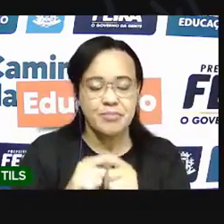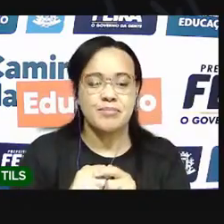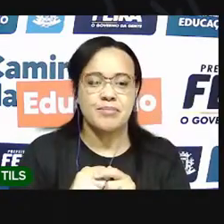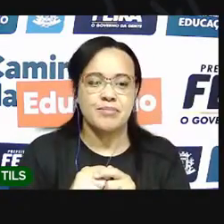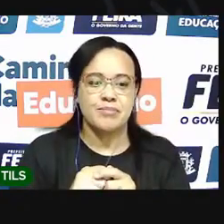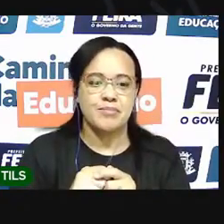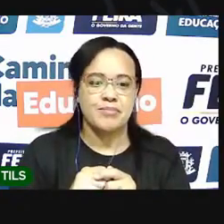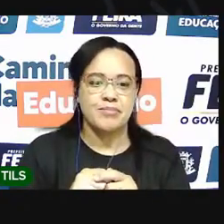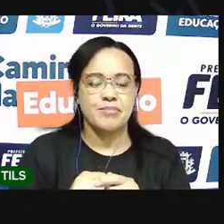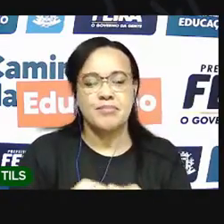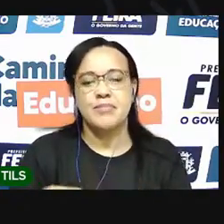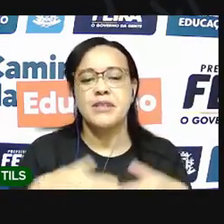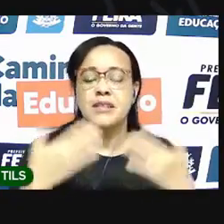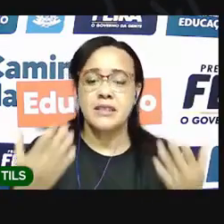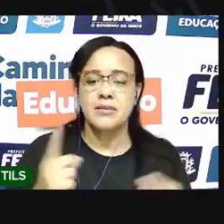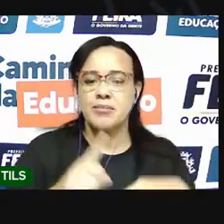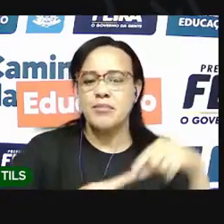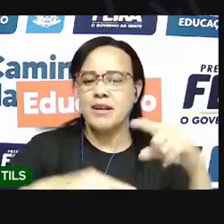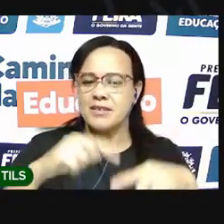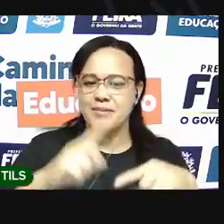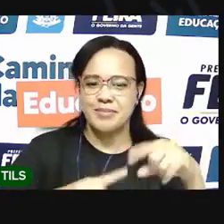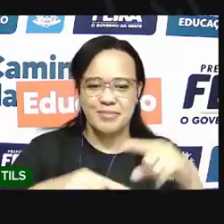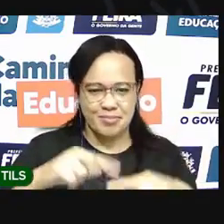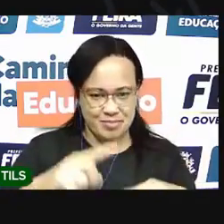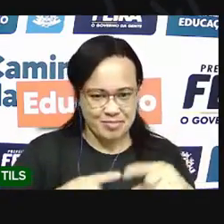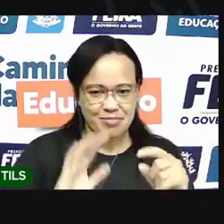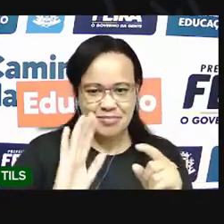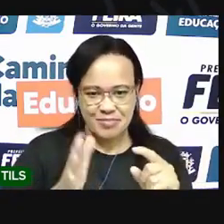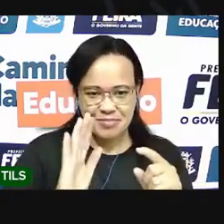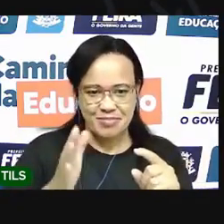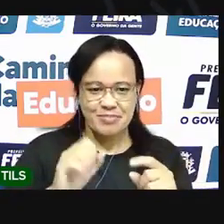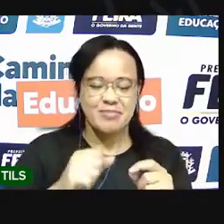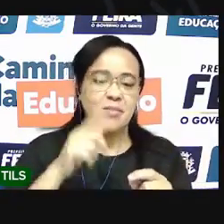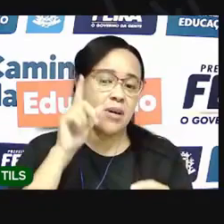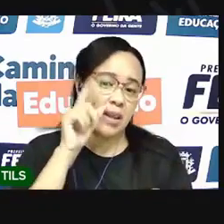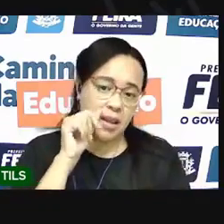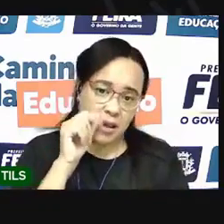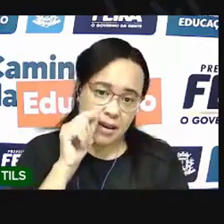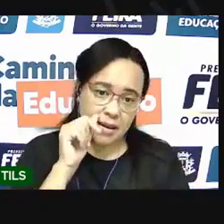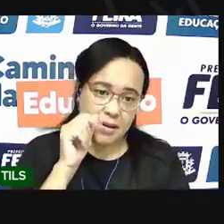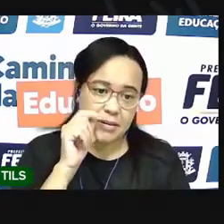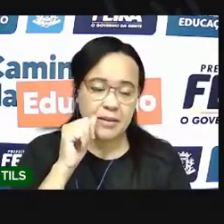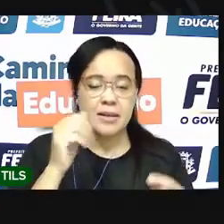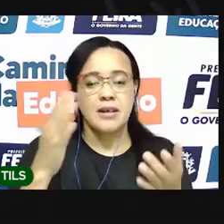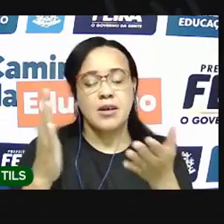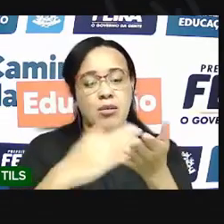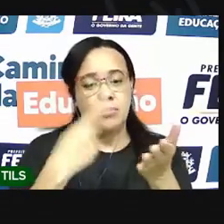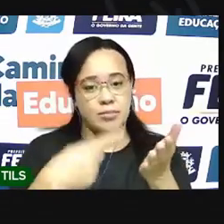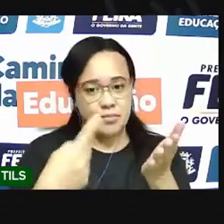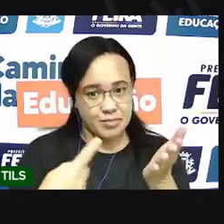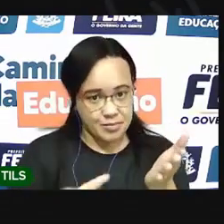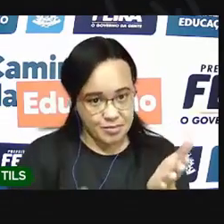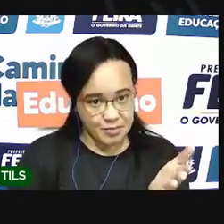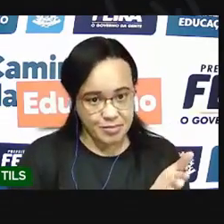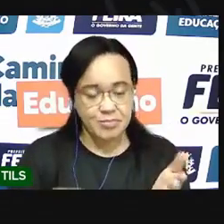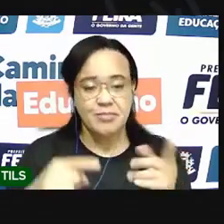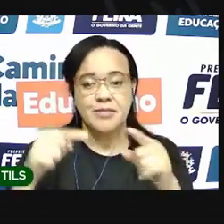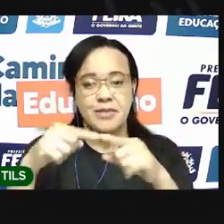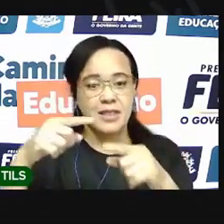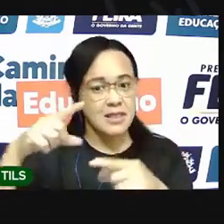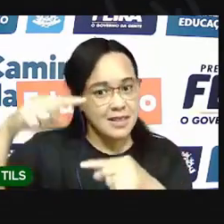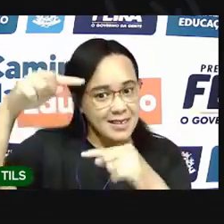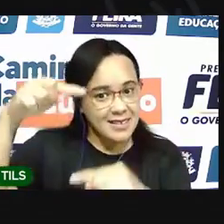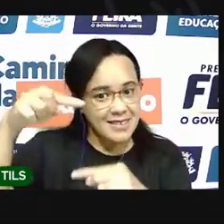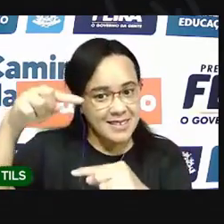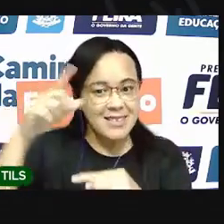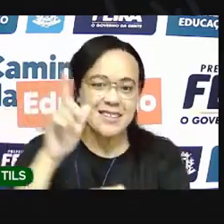O restante do material, né? O lápis, o caderno e a garrafinha. Eu sei